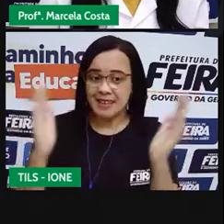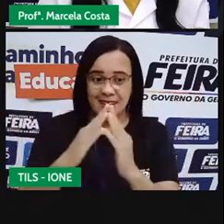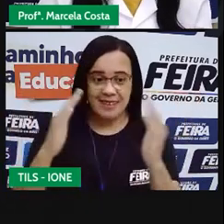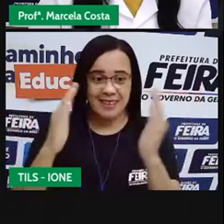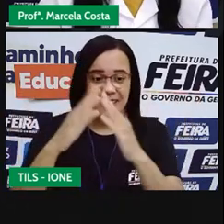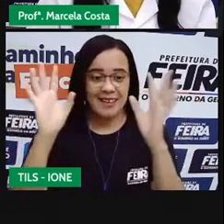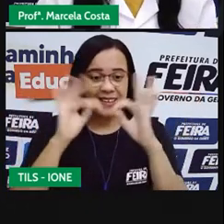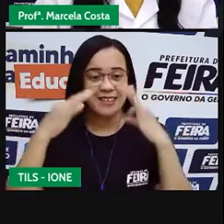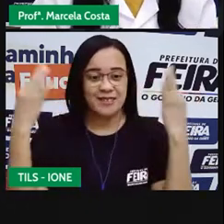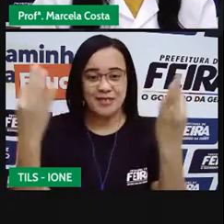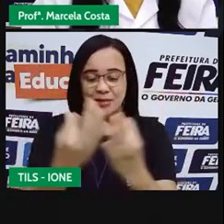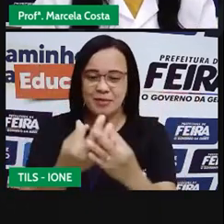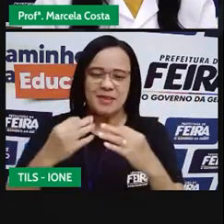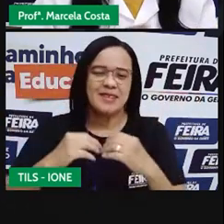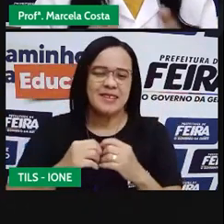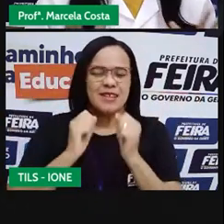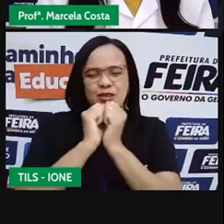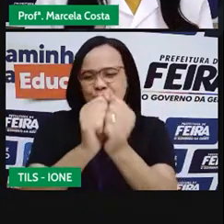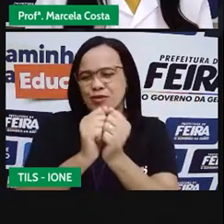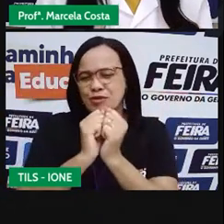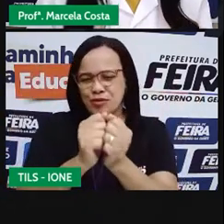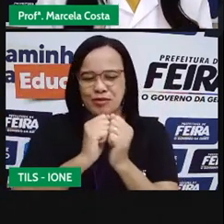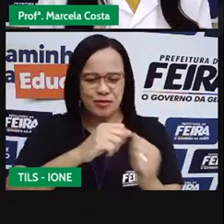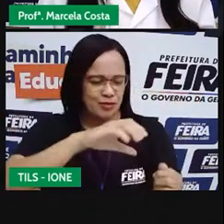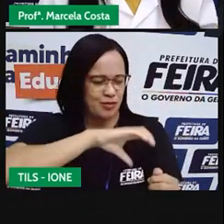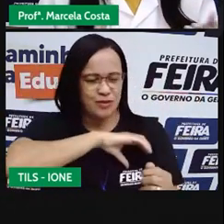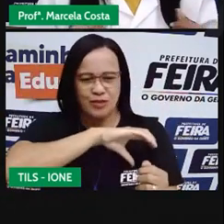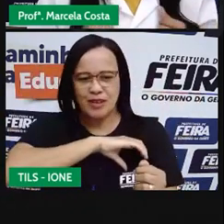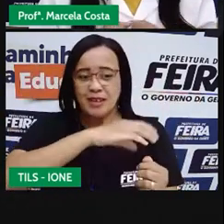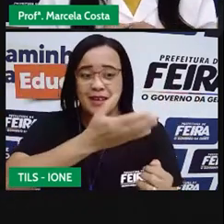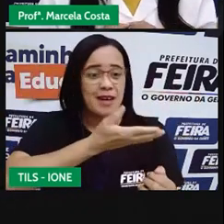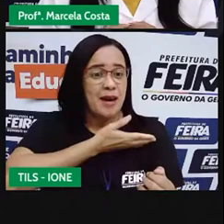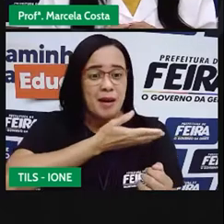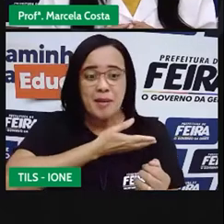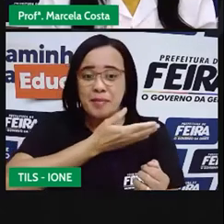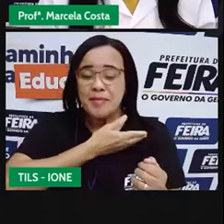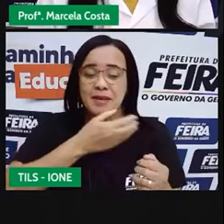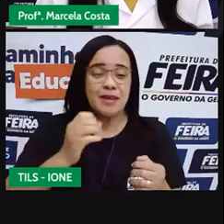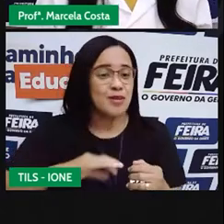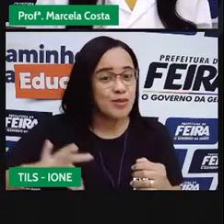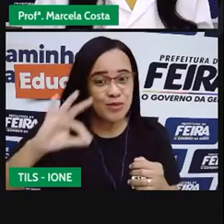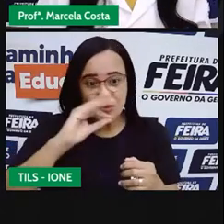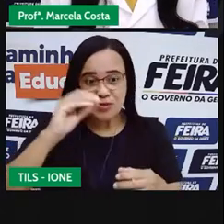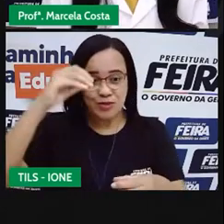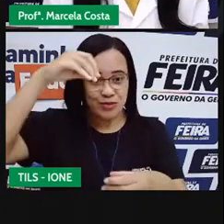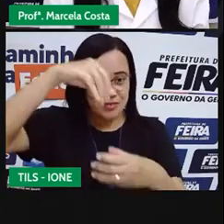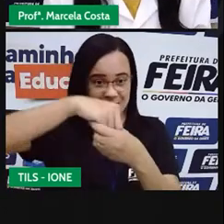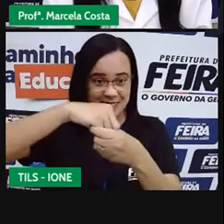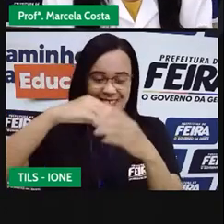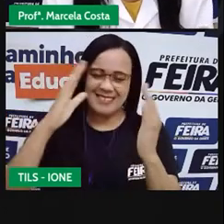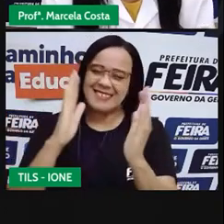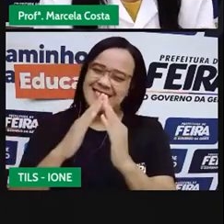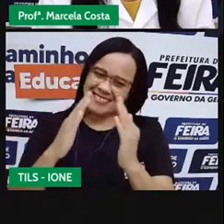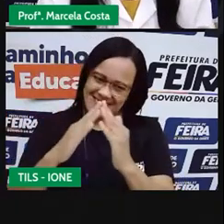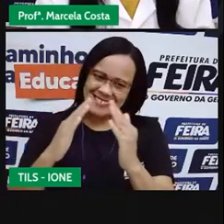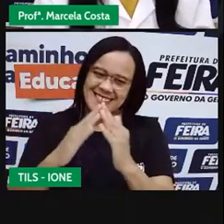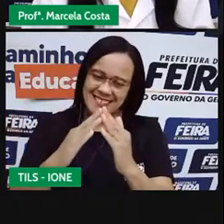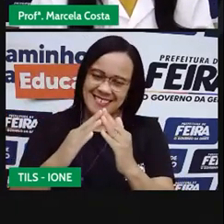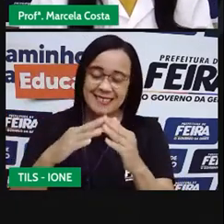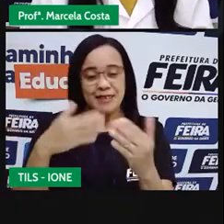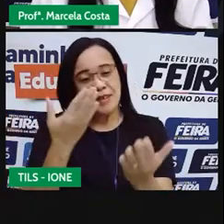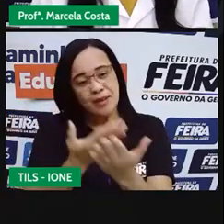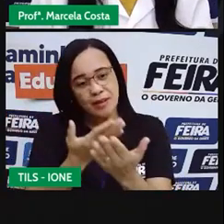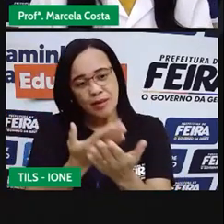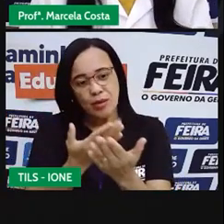seus colegas, aproveitando os festeiros juninos em casa. Na aula de hoje, você vai